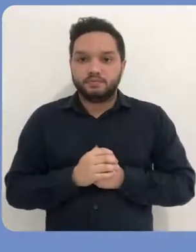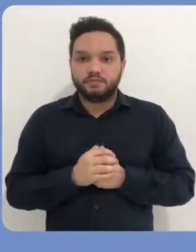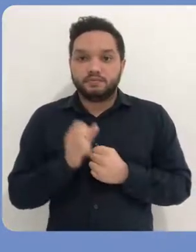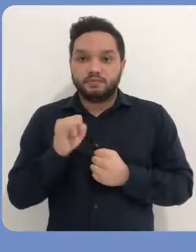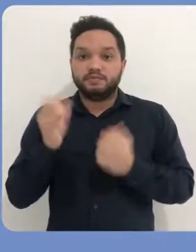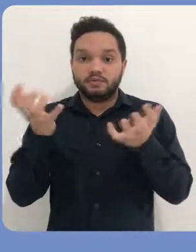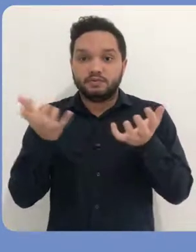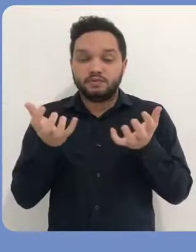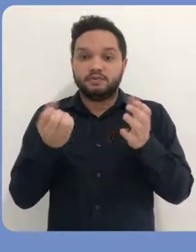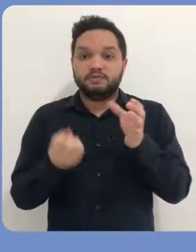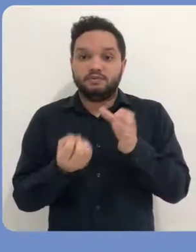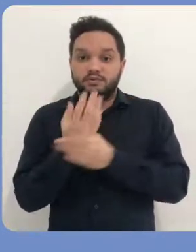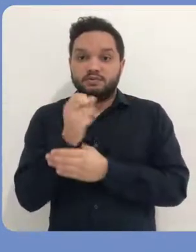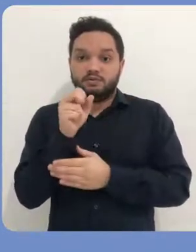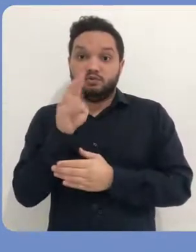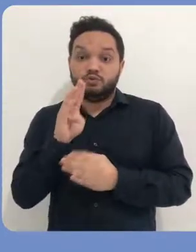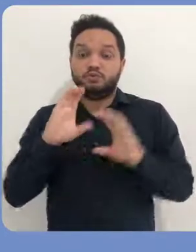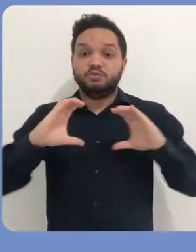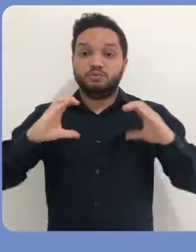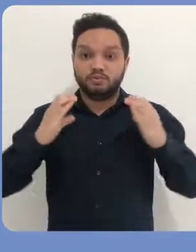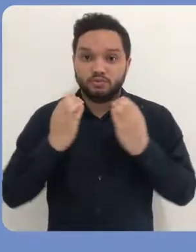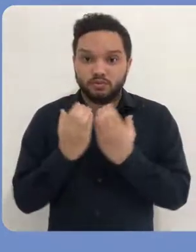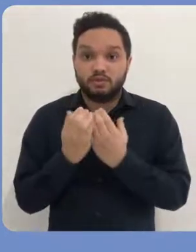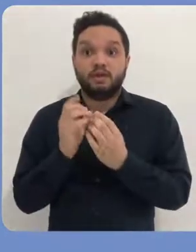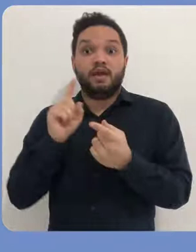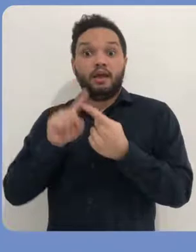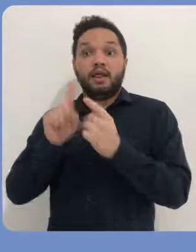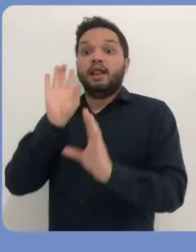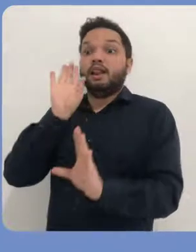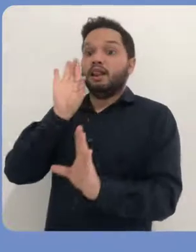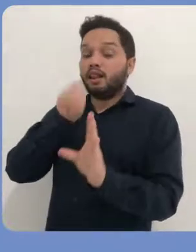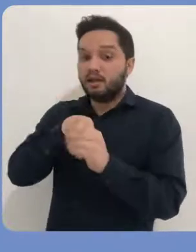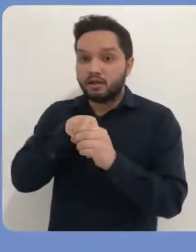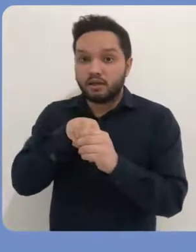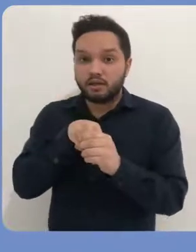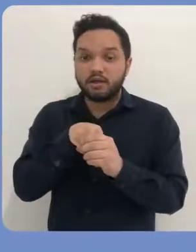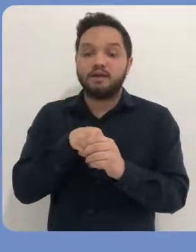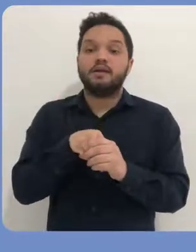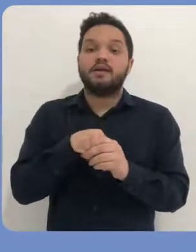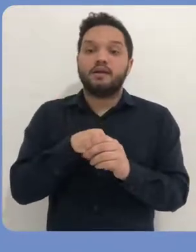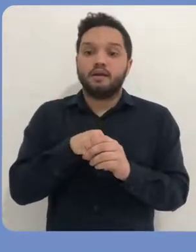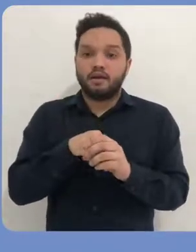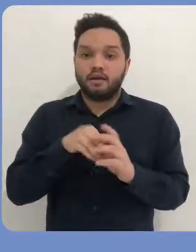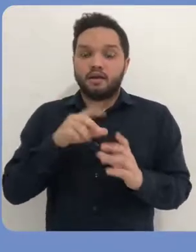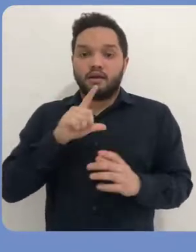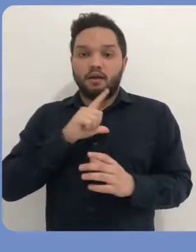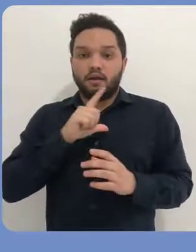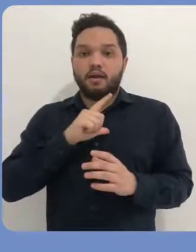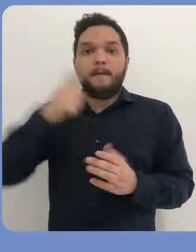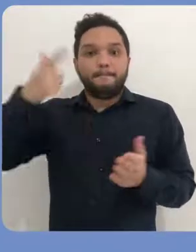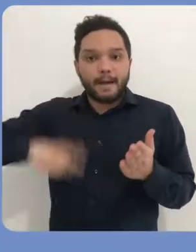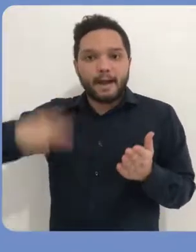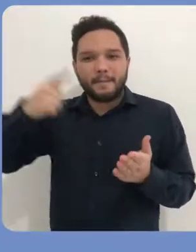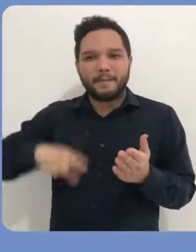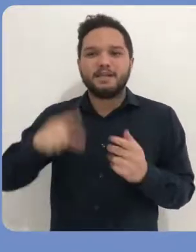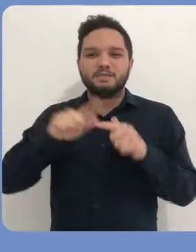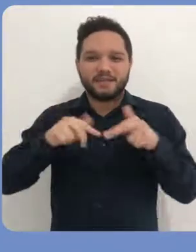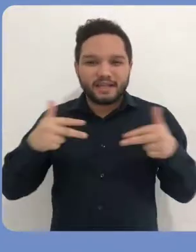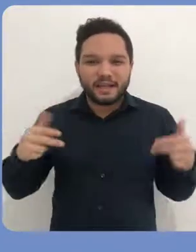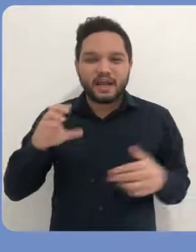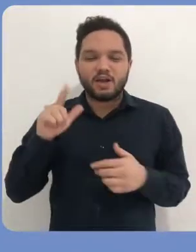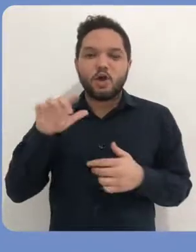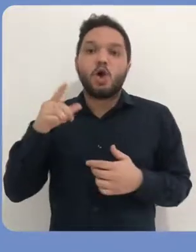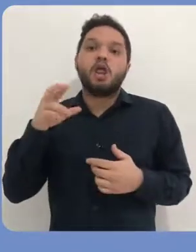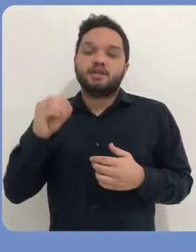Caso você deseja criar uma subcomunidade e dentro desta subcomunidade eu já quero criar uma ou mais coleções,